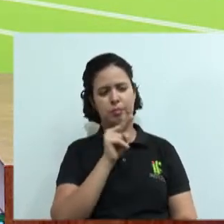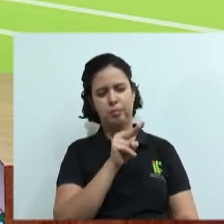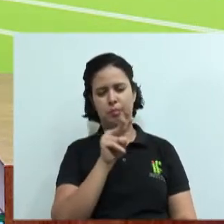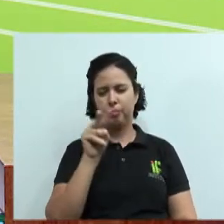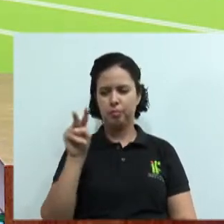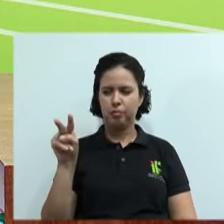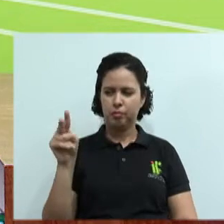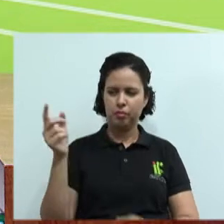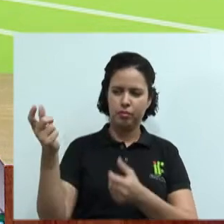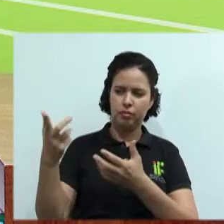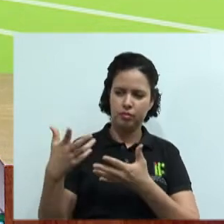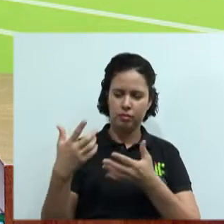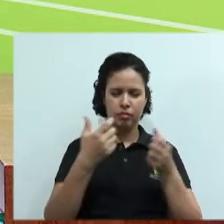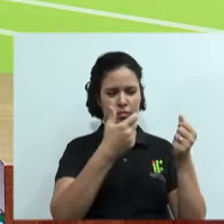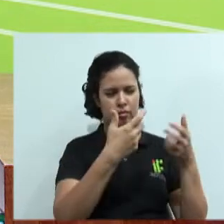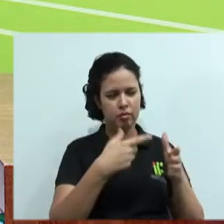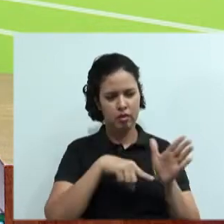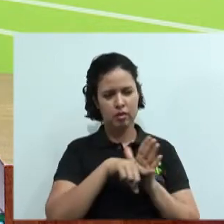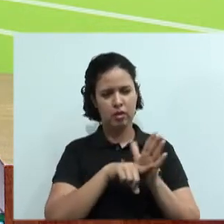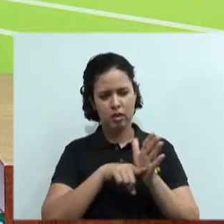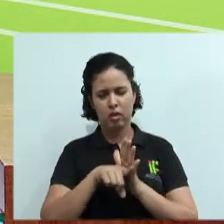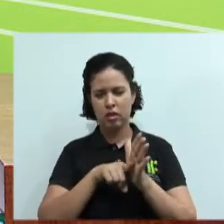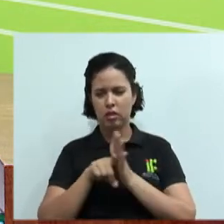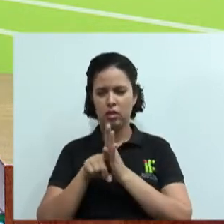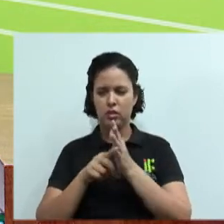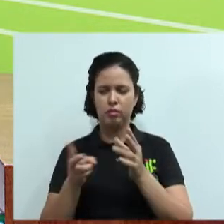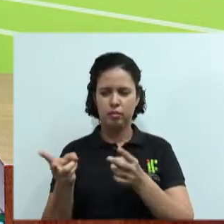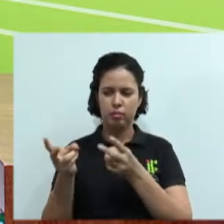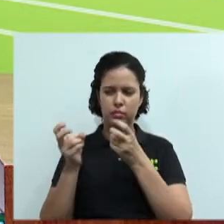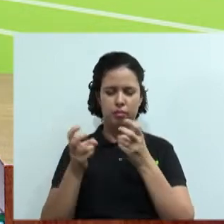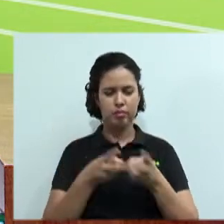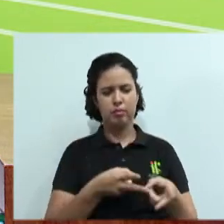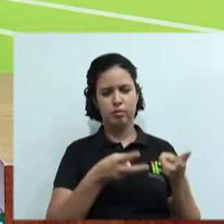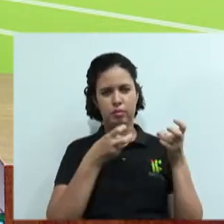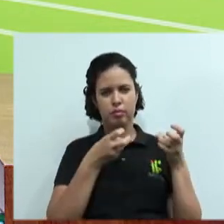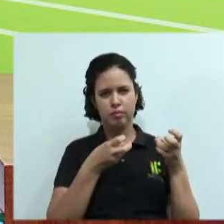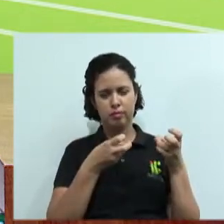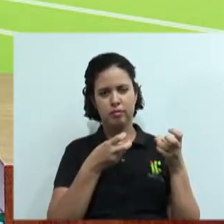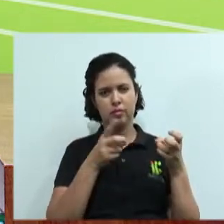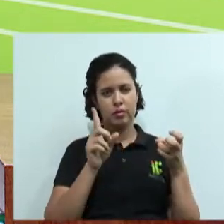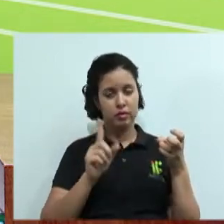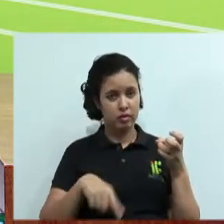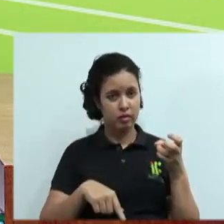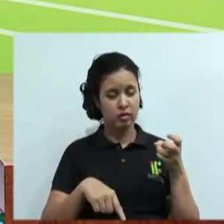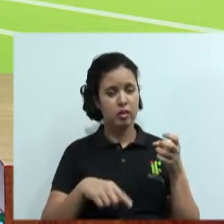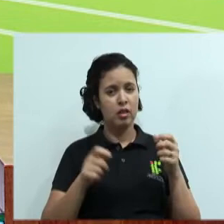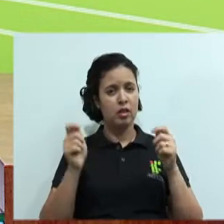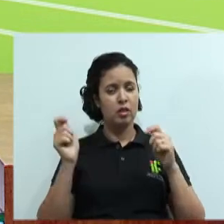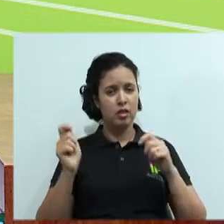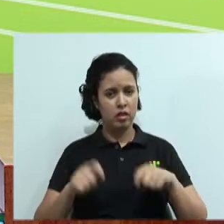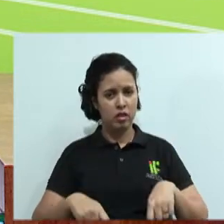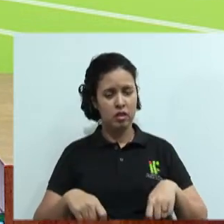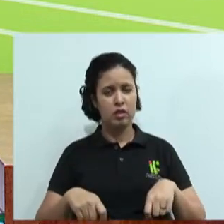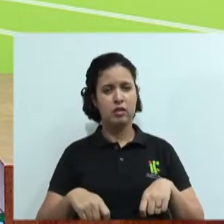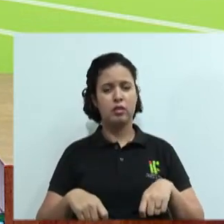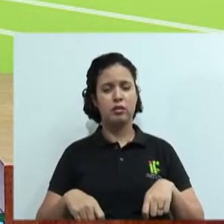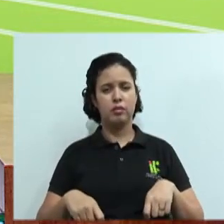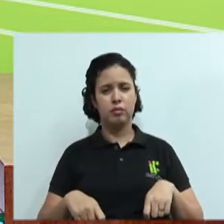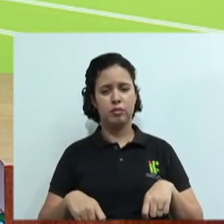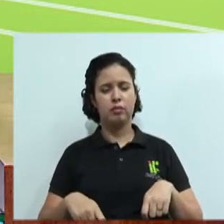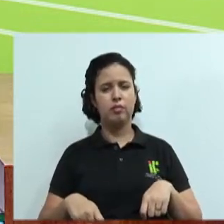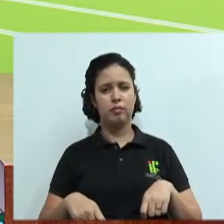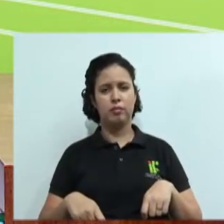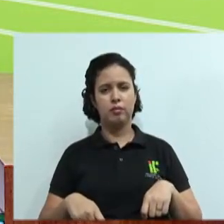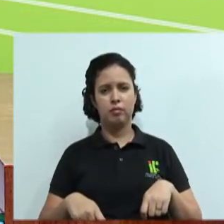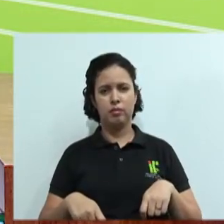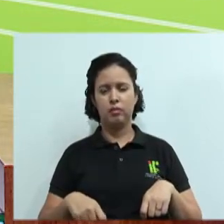defesa, ele que analisa toda a situação, ele pode perceber esse tipo de situação, porque eles estão ali em uma negociação, estão tentando